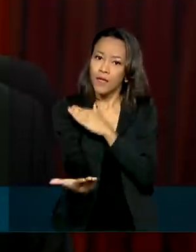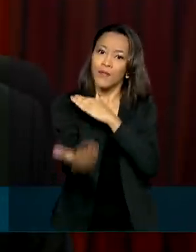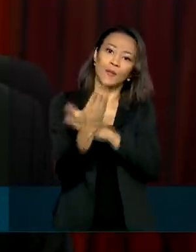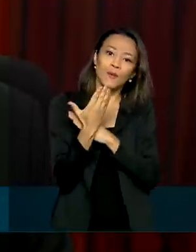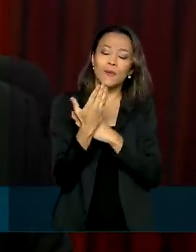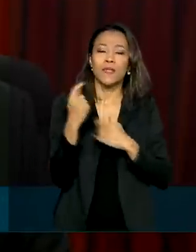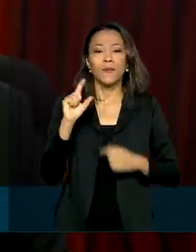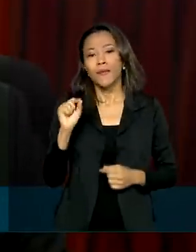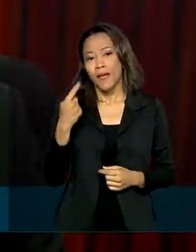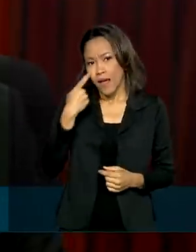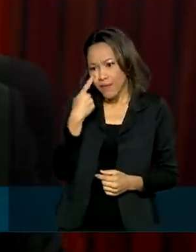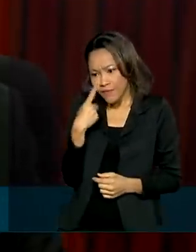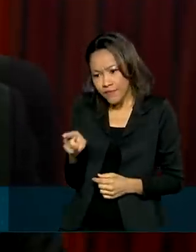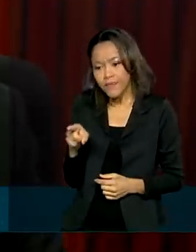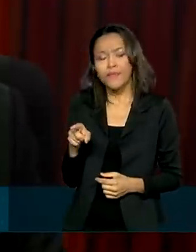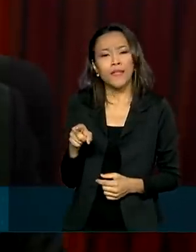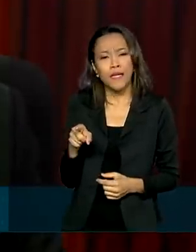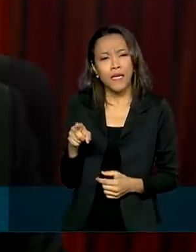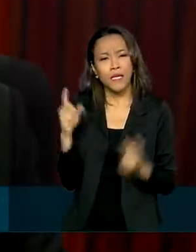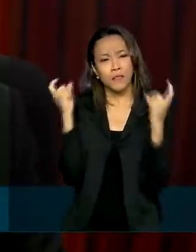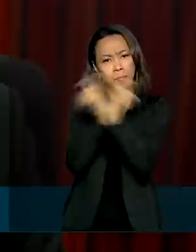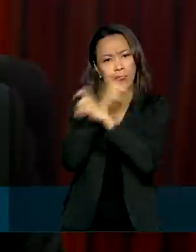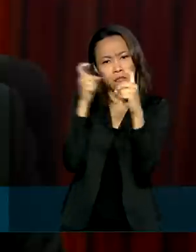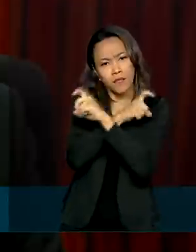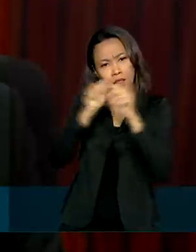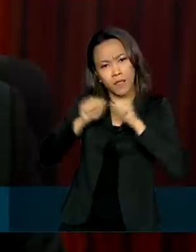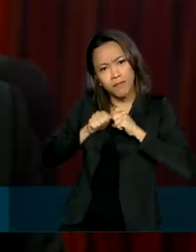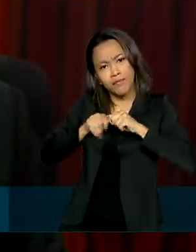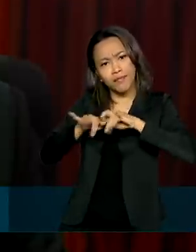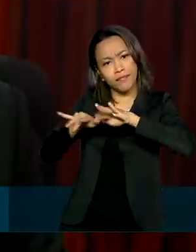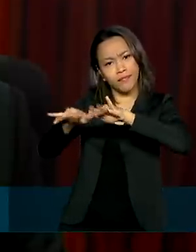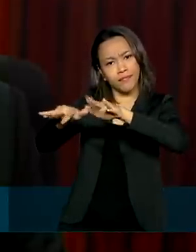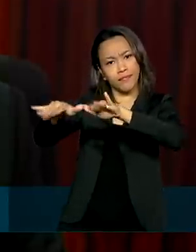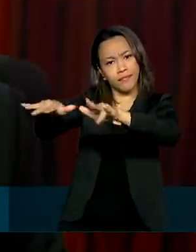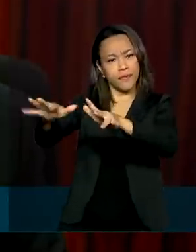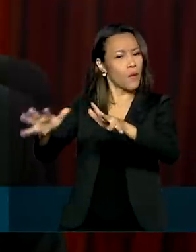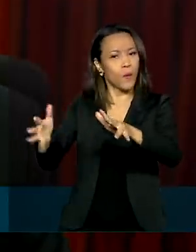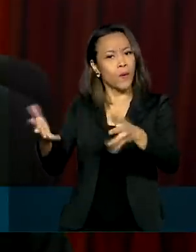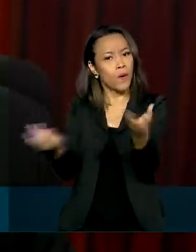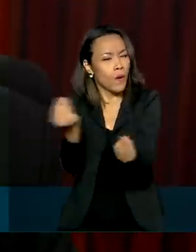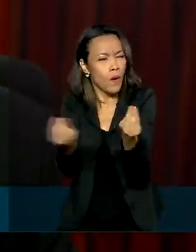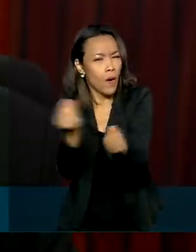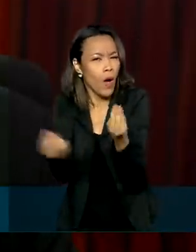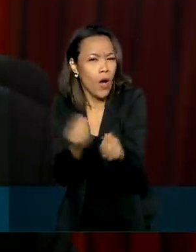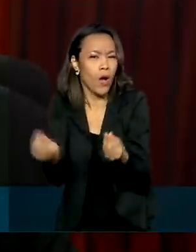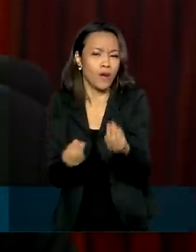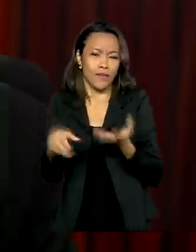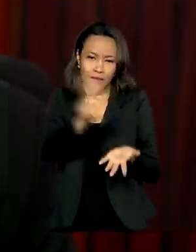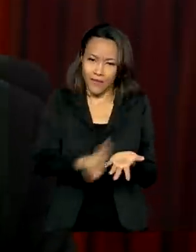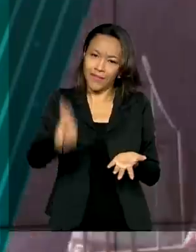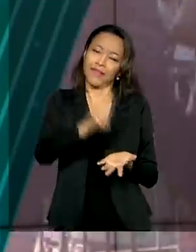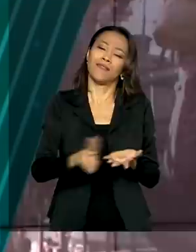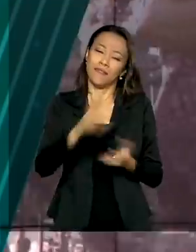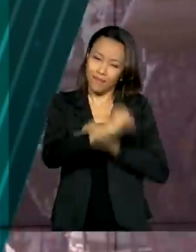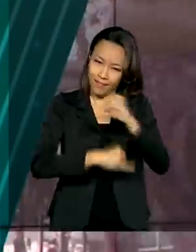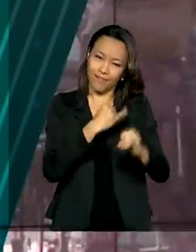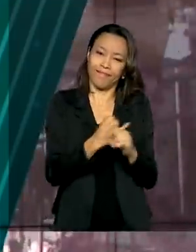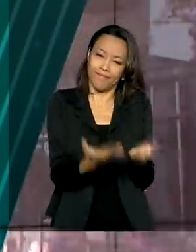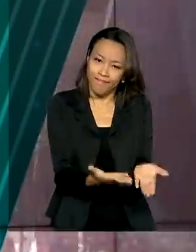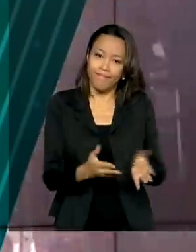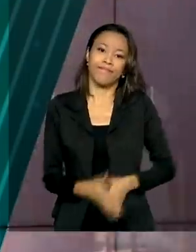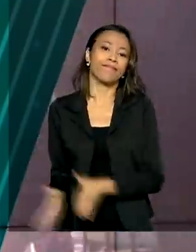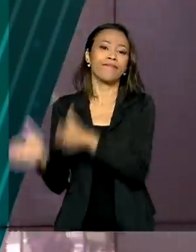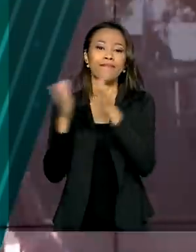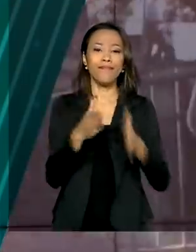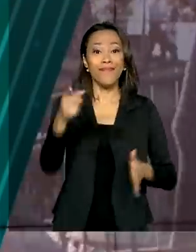detecção de propaganda irregular através da internet. Os